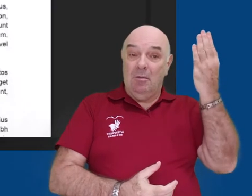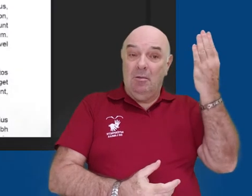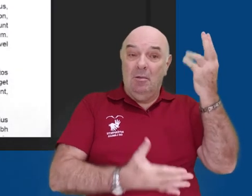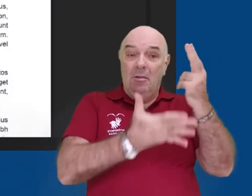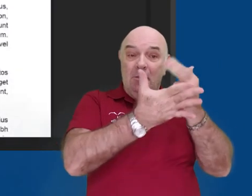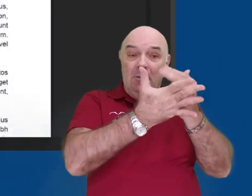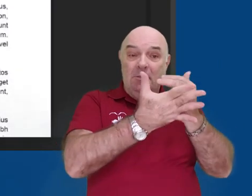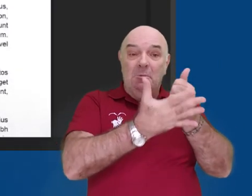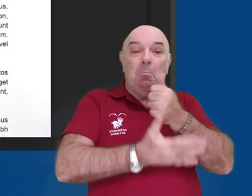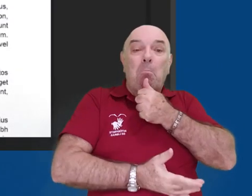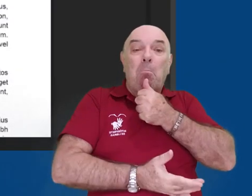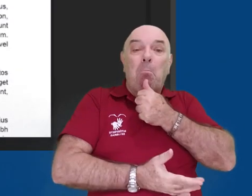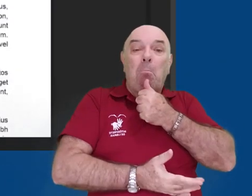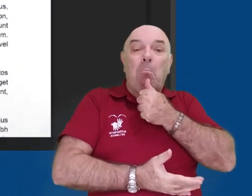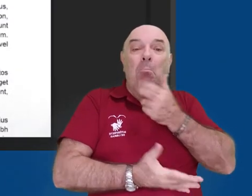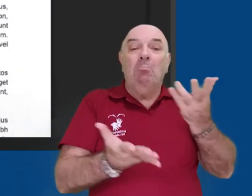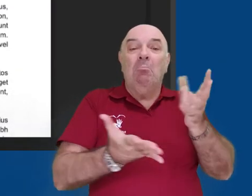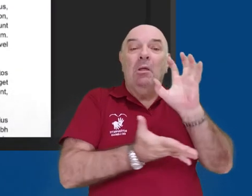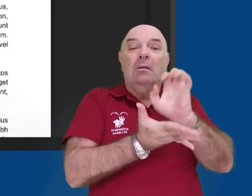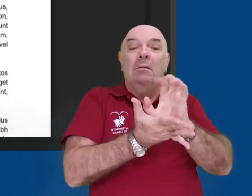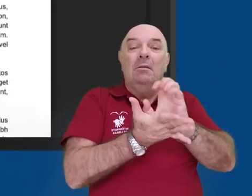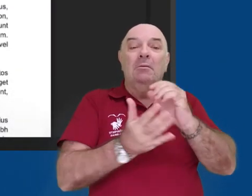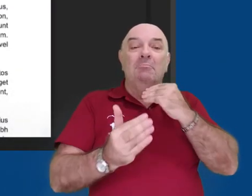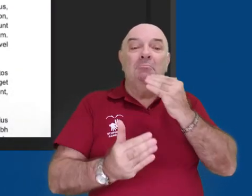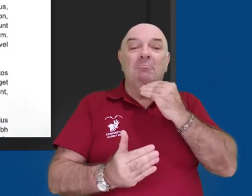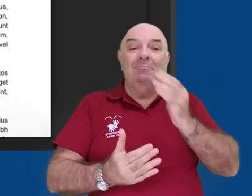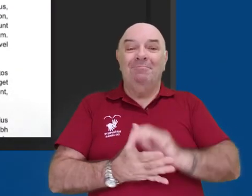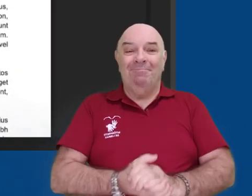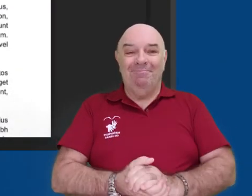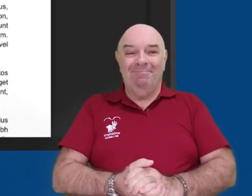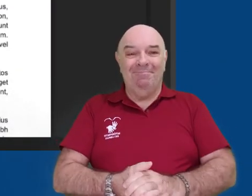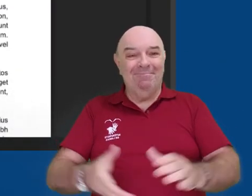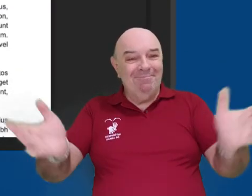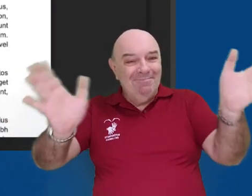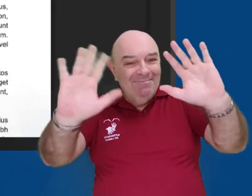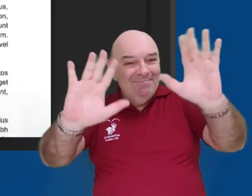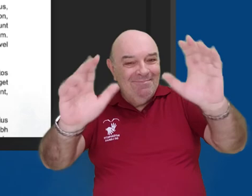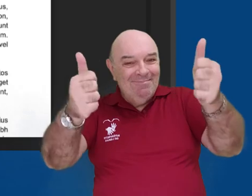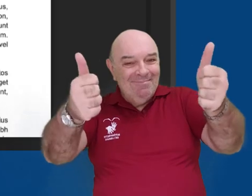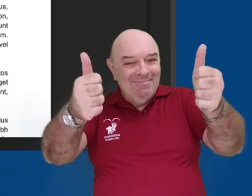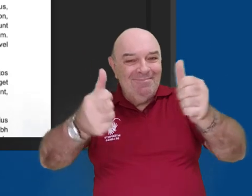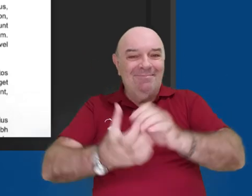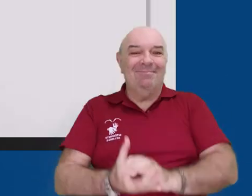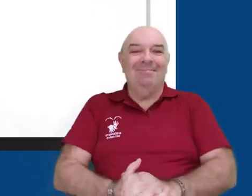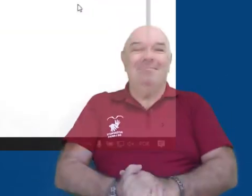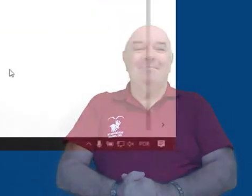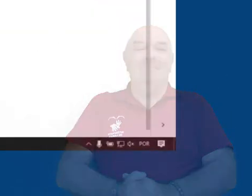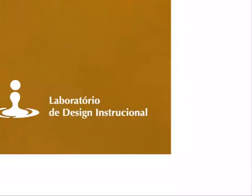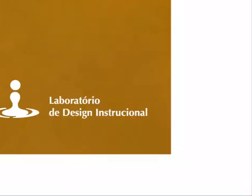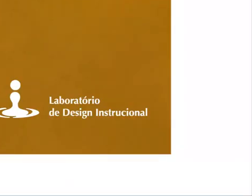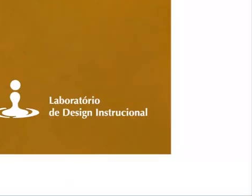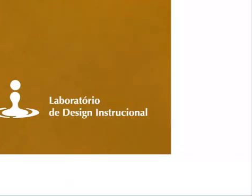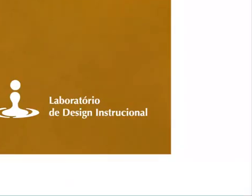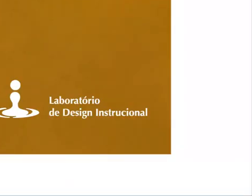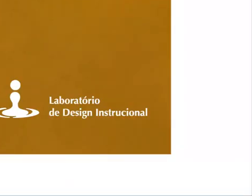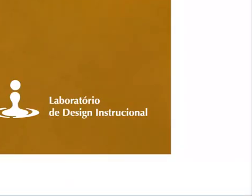Agora, o ícone não está mais aqui e o download não pode ser feito. Até o próximo vídeo.